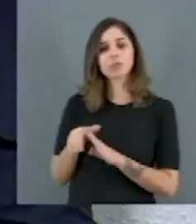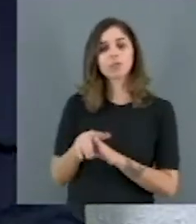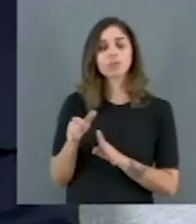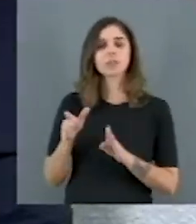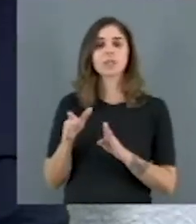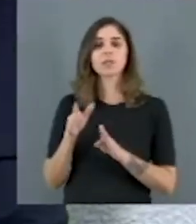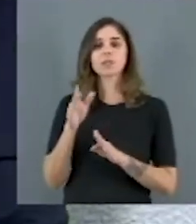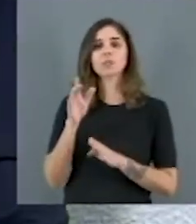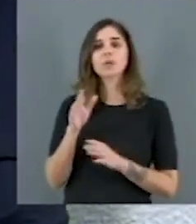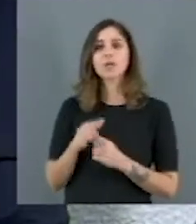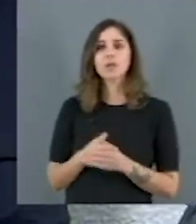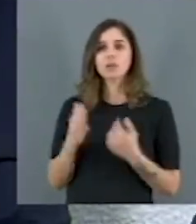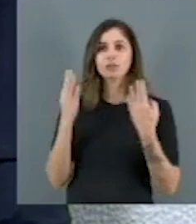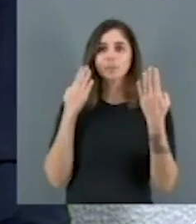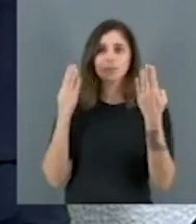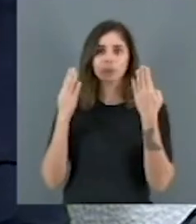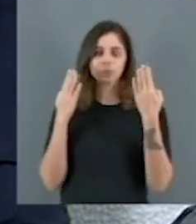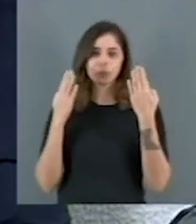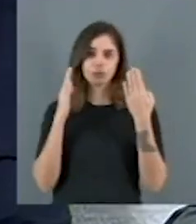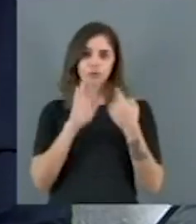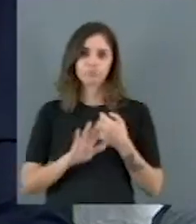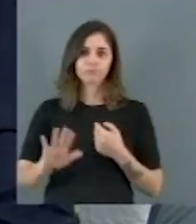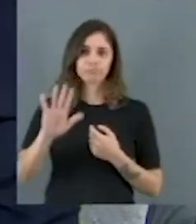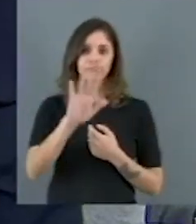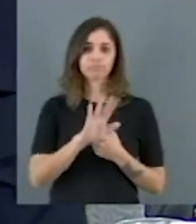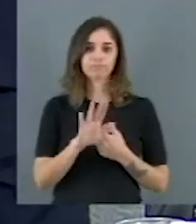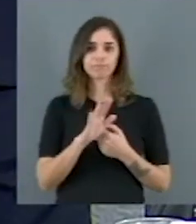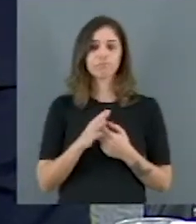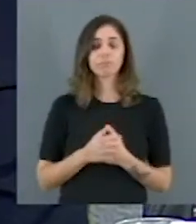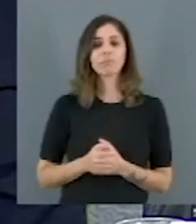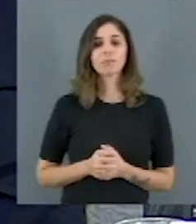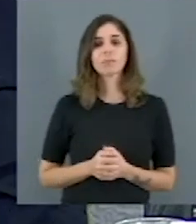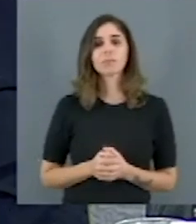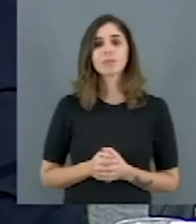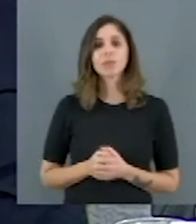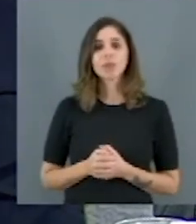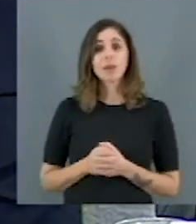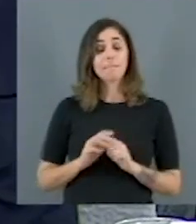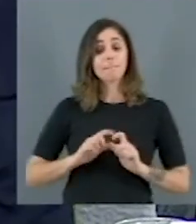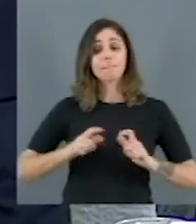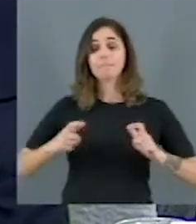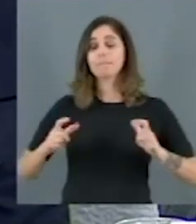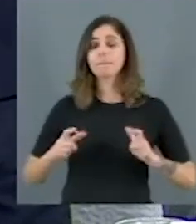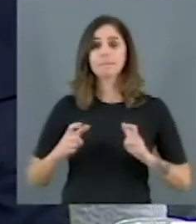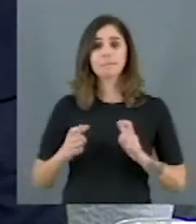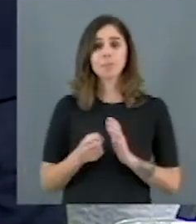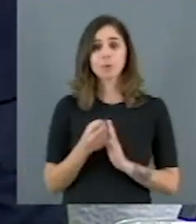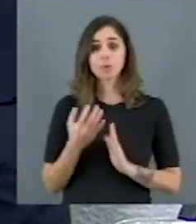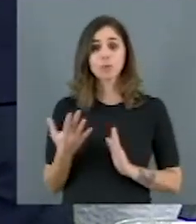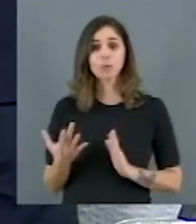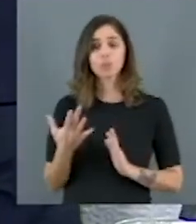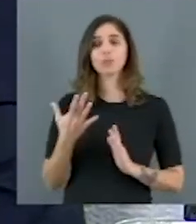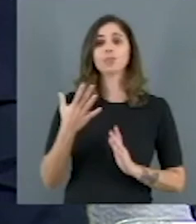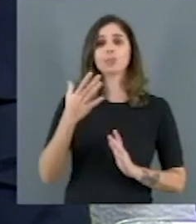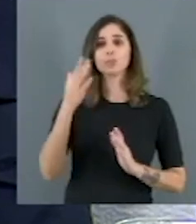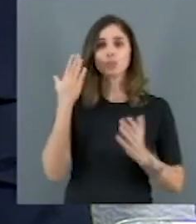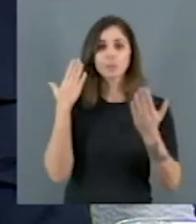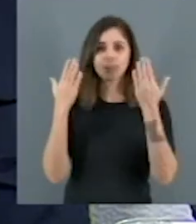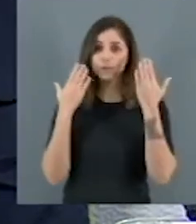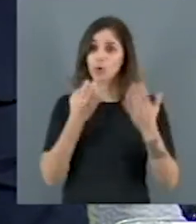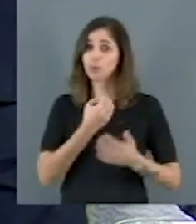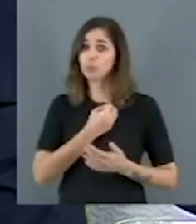instituição do mundo em número de psicólogos, porque o Brasil é o maior país do mundo em número de psicólogos. Nós somos hoje